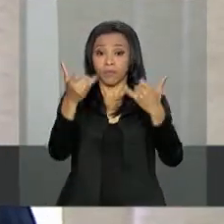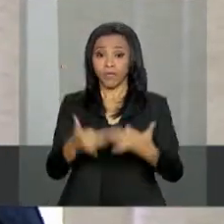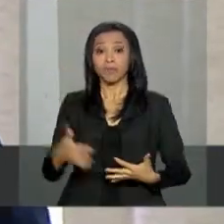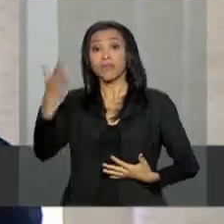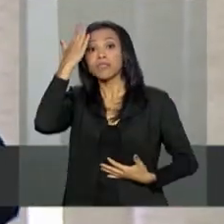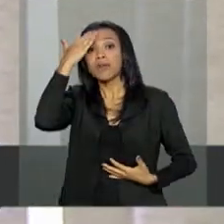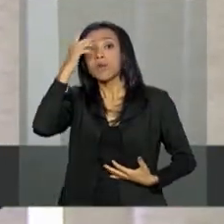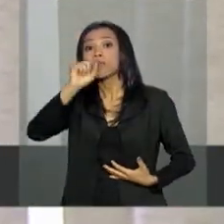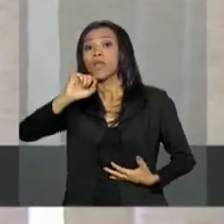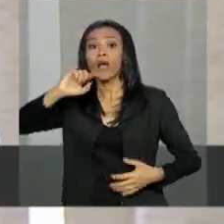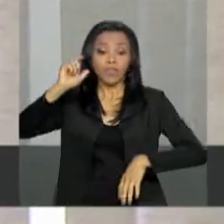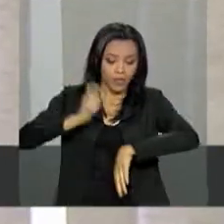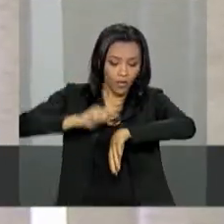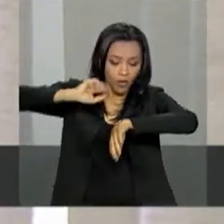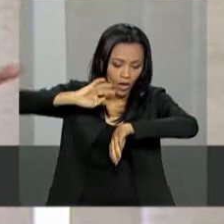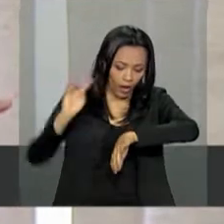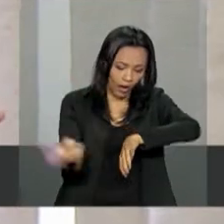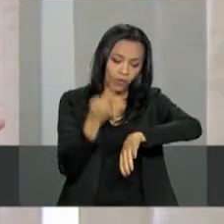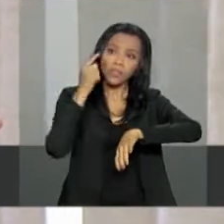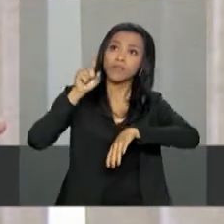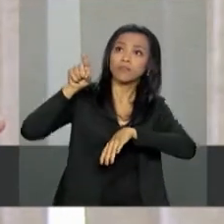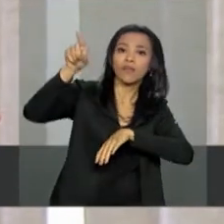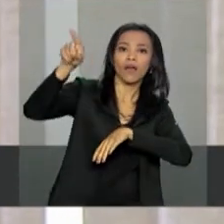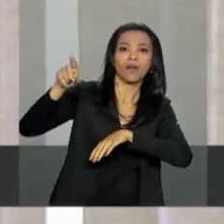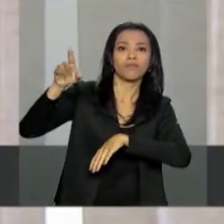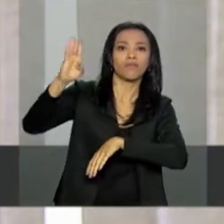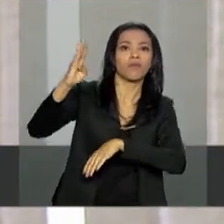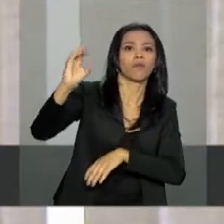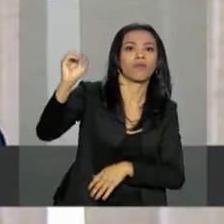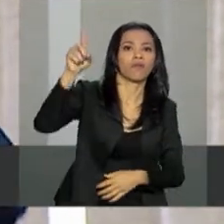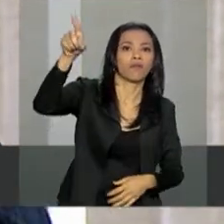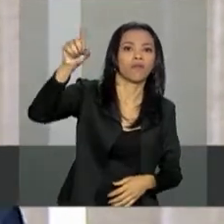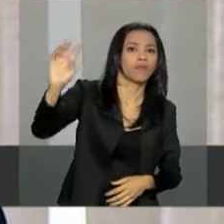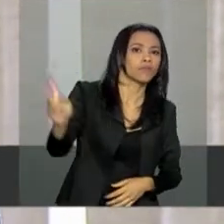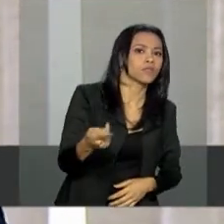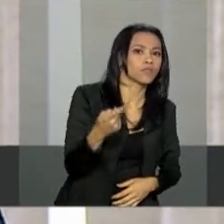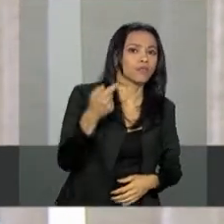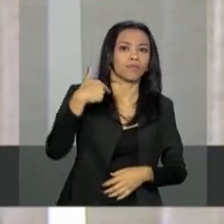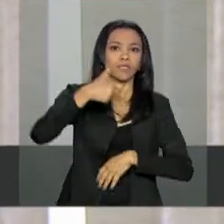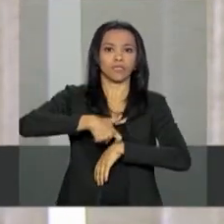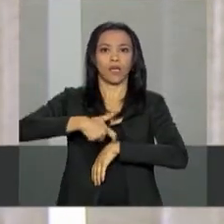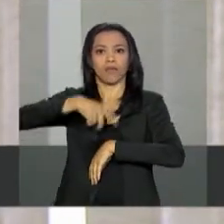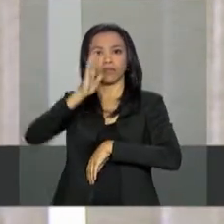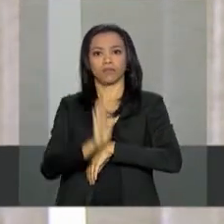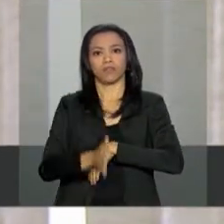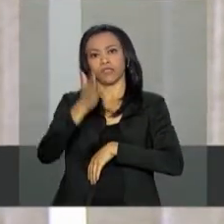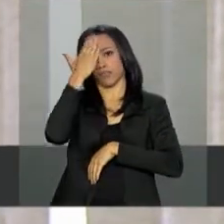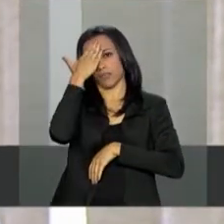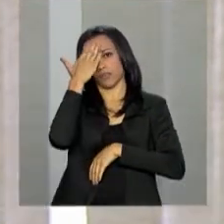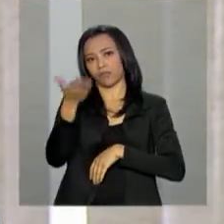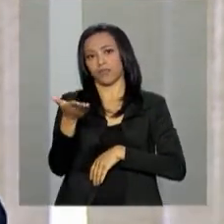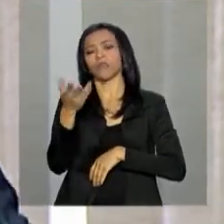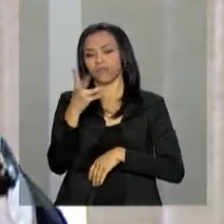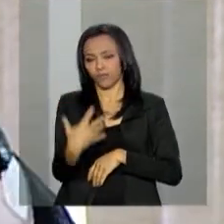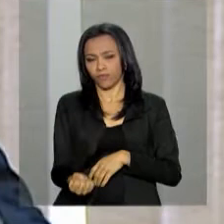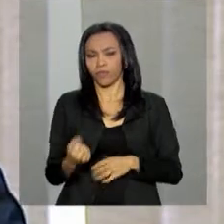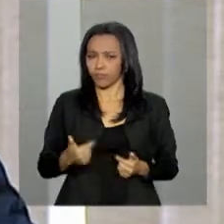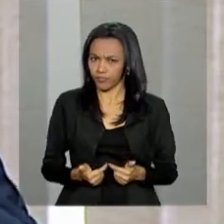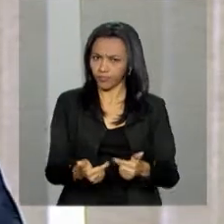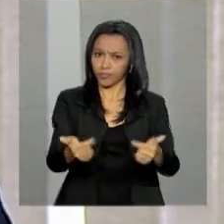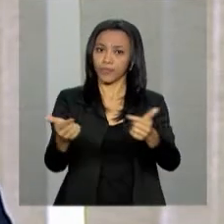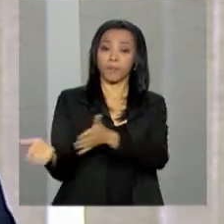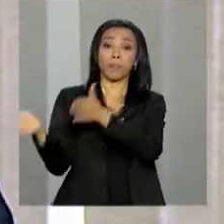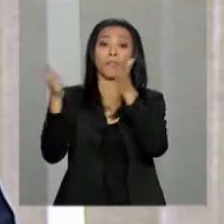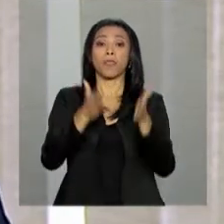real quando se deu uma determinada ocorrência. E nós vamos caminhar cada vez mais nesse sentido. Agora, com o